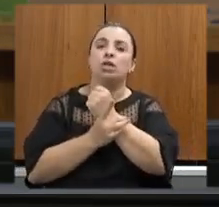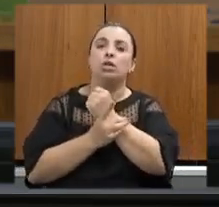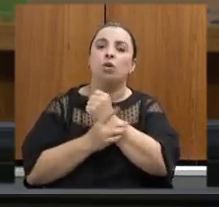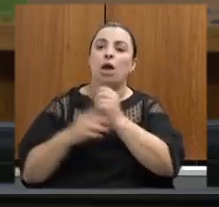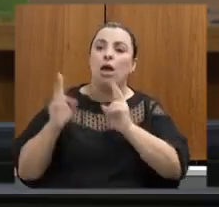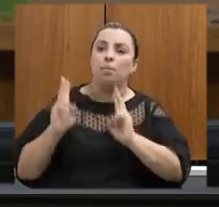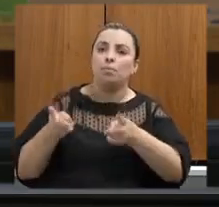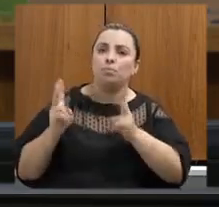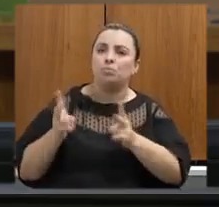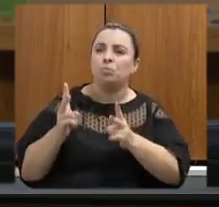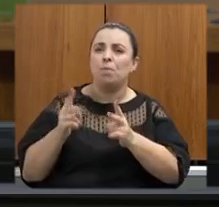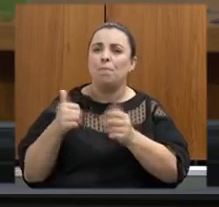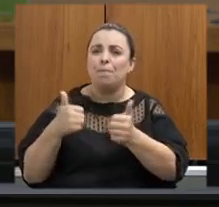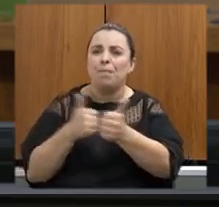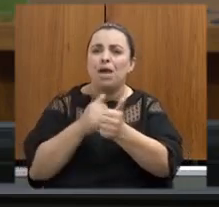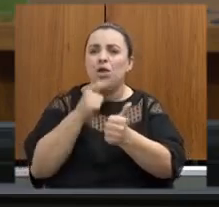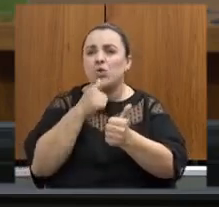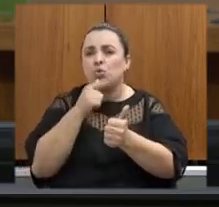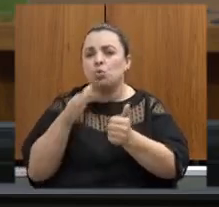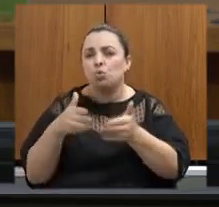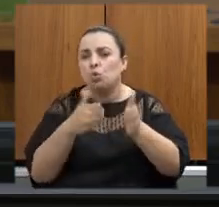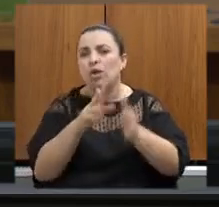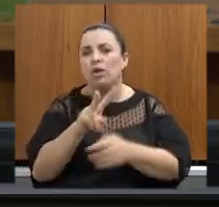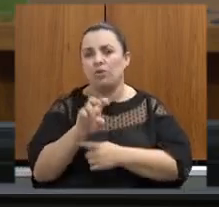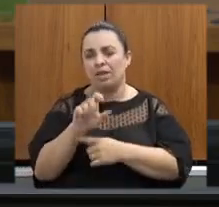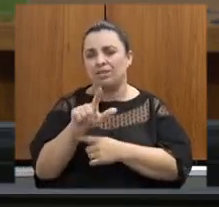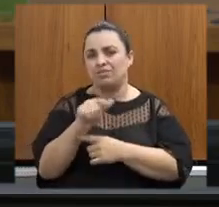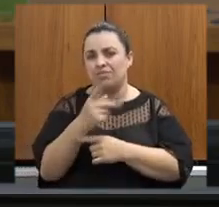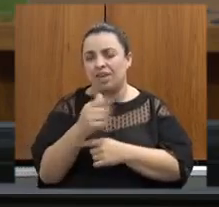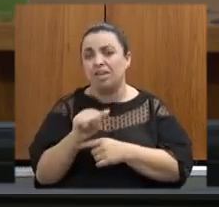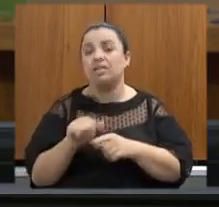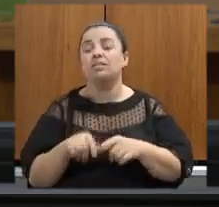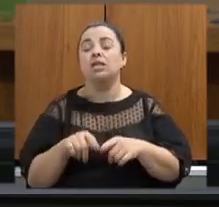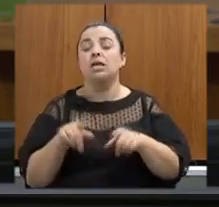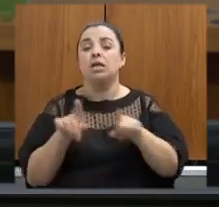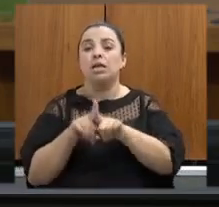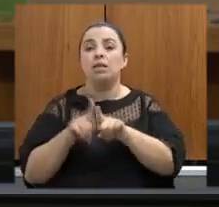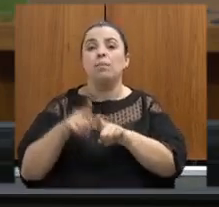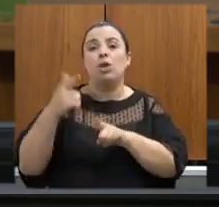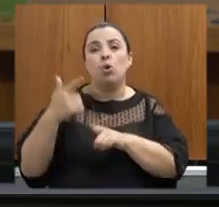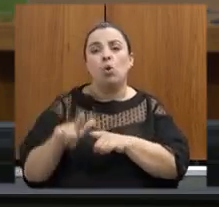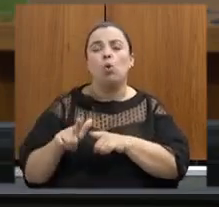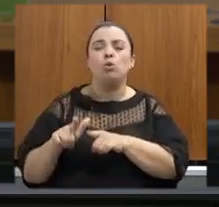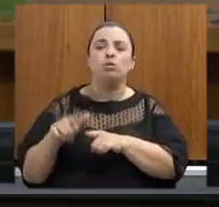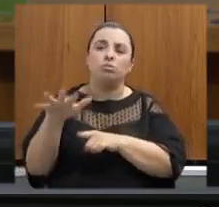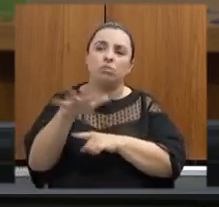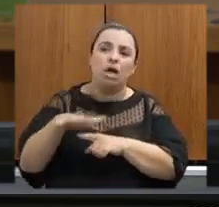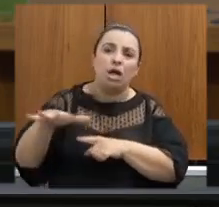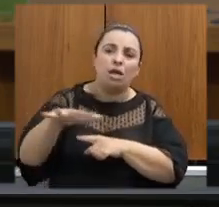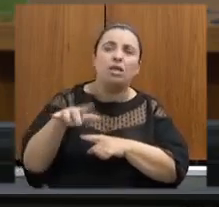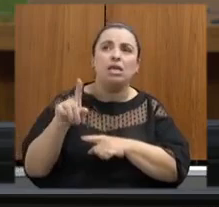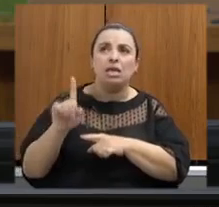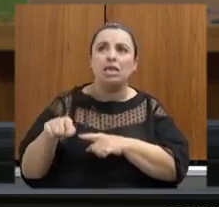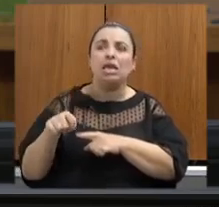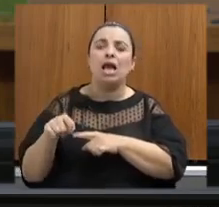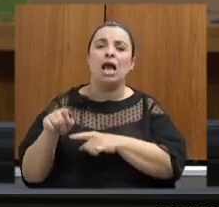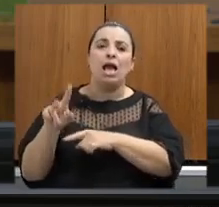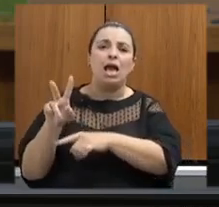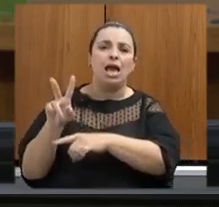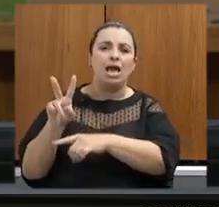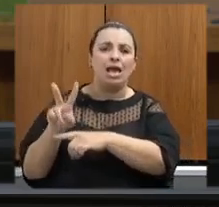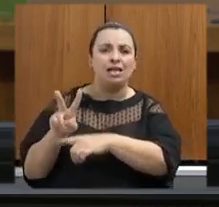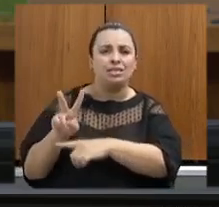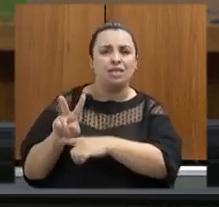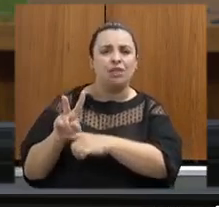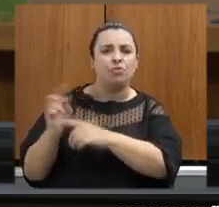do Rio das Velhas e uma integração com outras unidades de conservação já existentes como a própria reserva do patrimônio particular